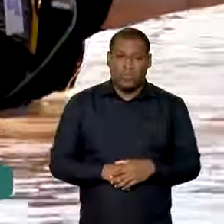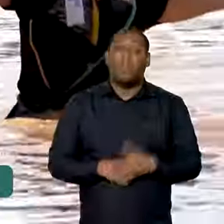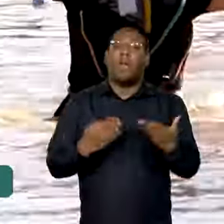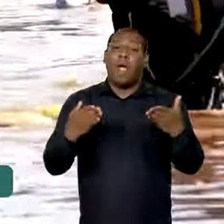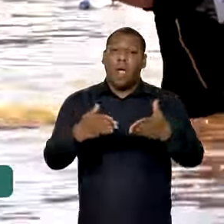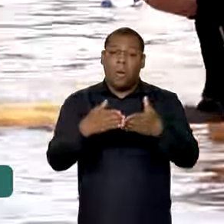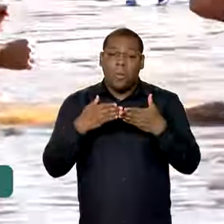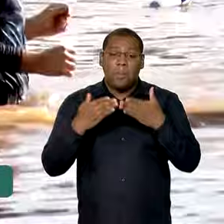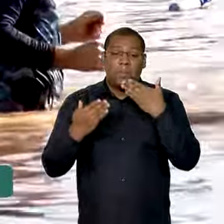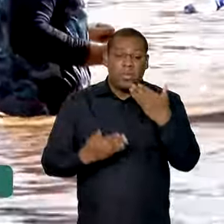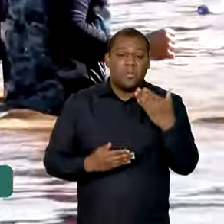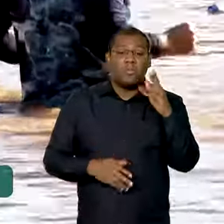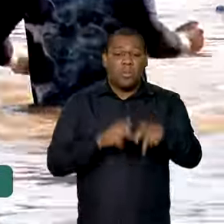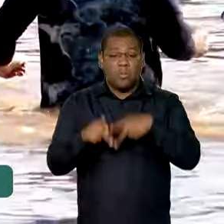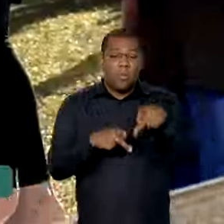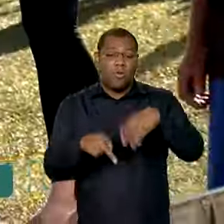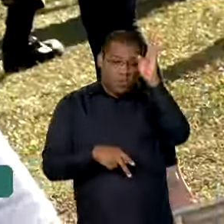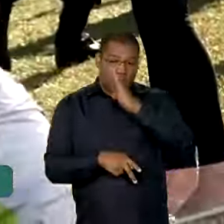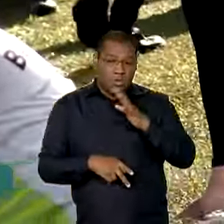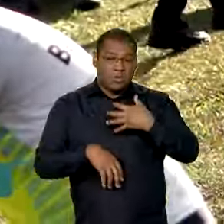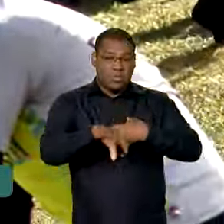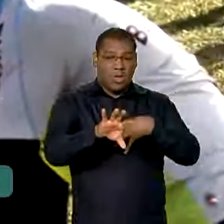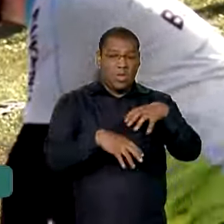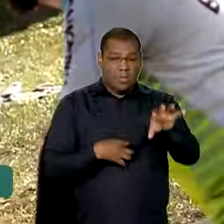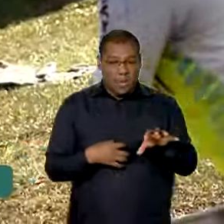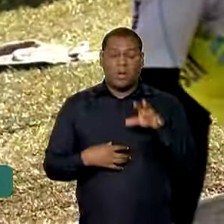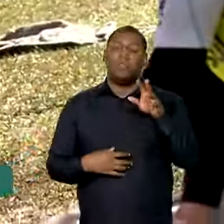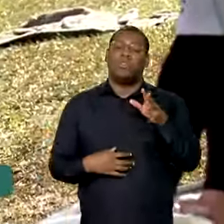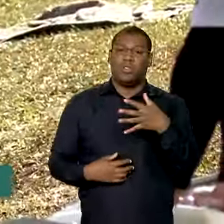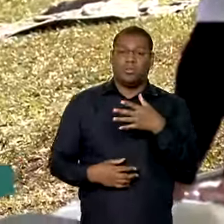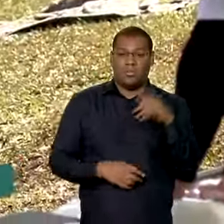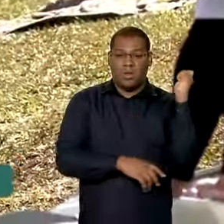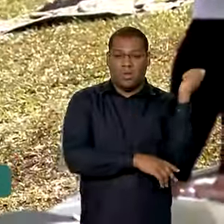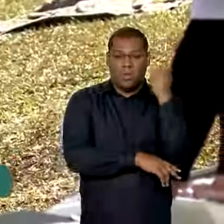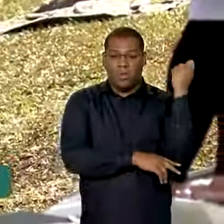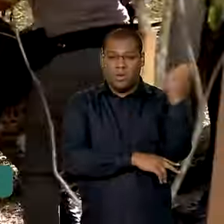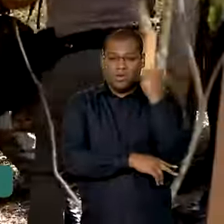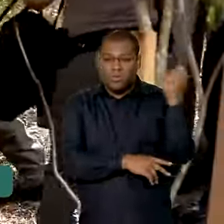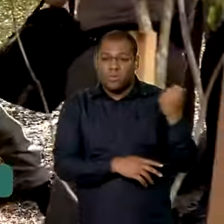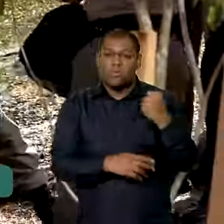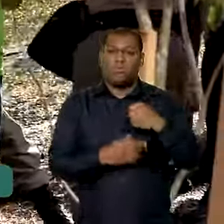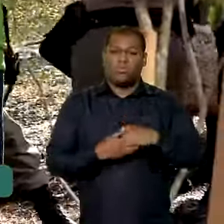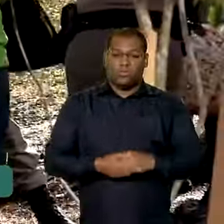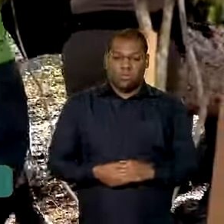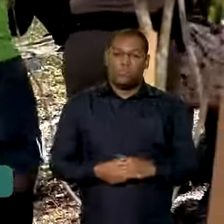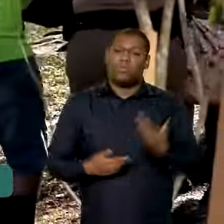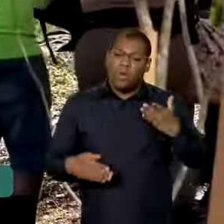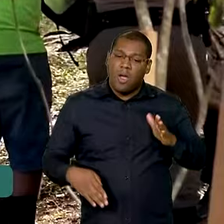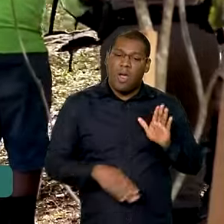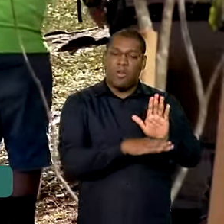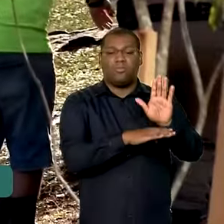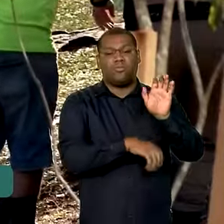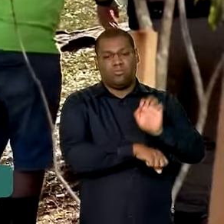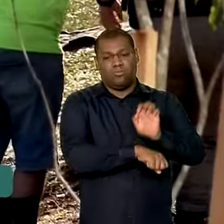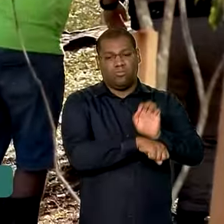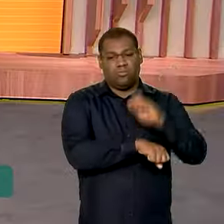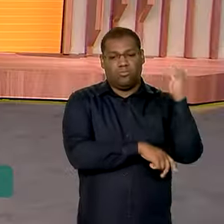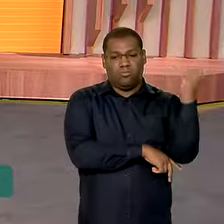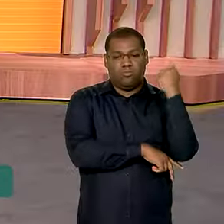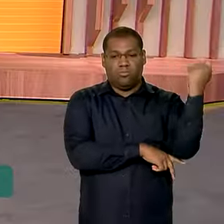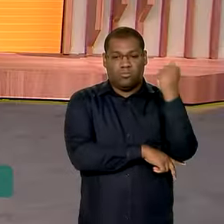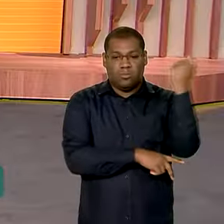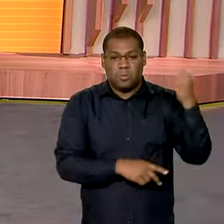do Sul, mas como vocês estão percebendo, tem uma grande rede solidária também no Brasil, voltada aqui para o nosso Rio Grande do Sul.